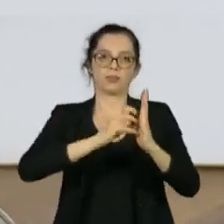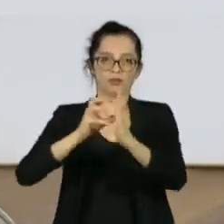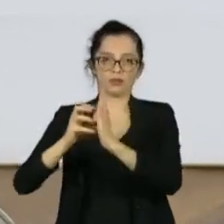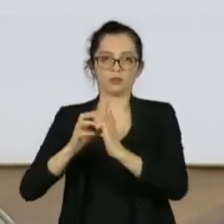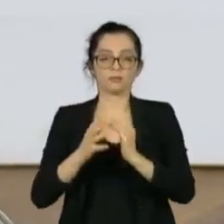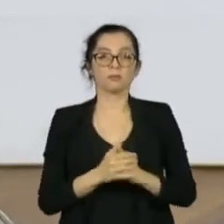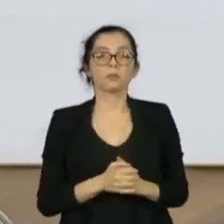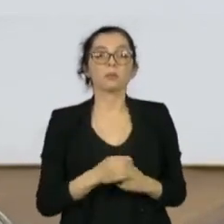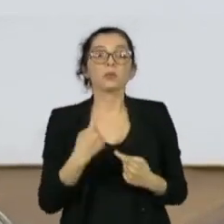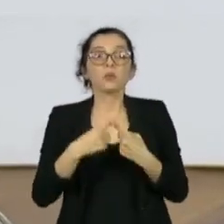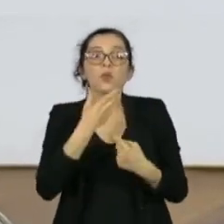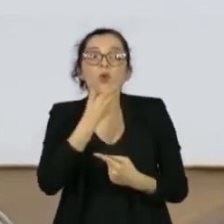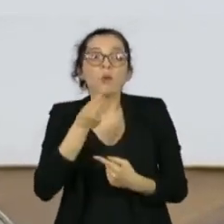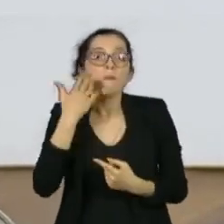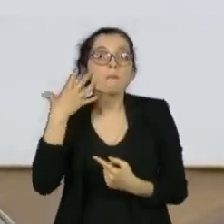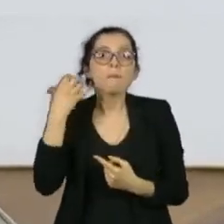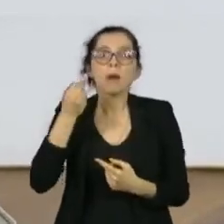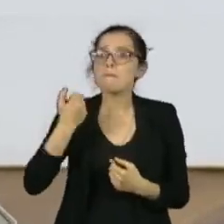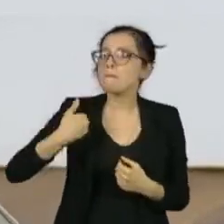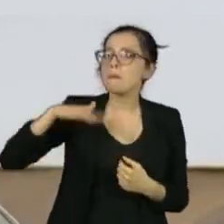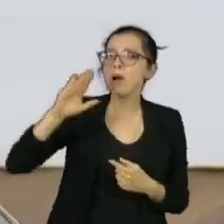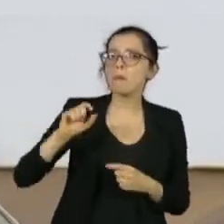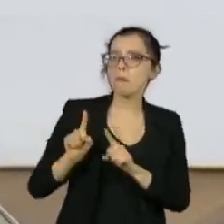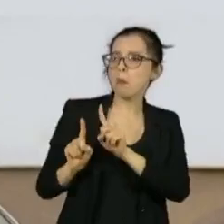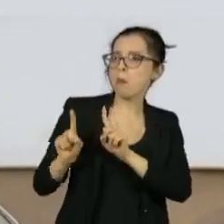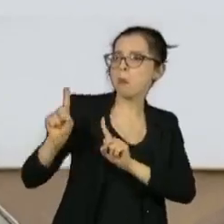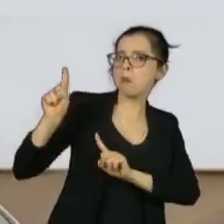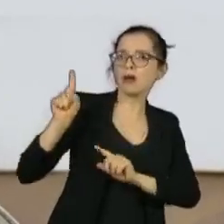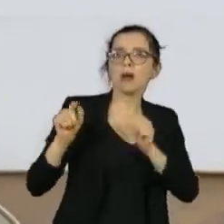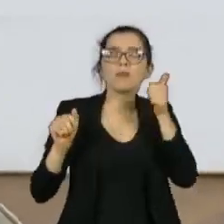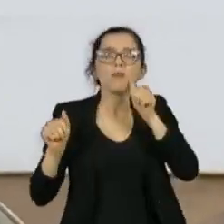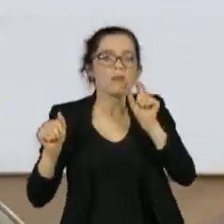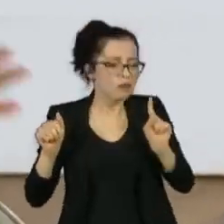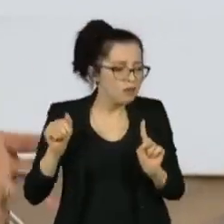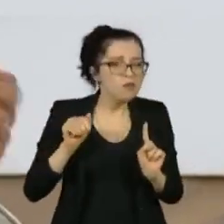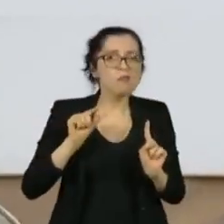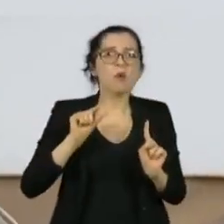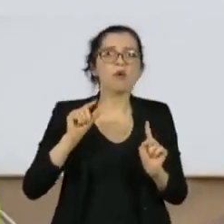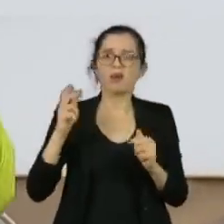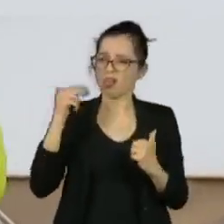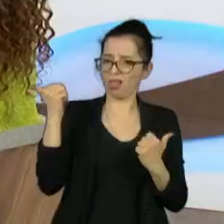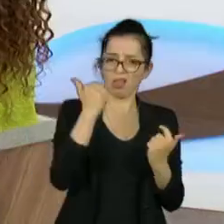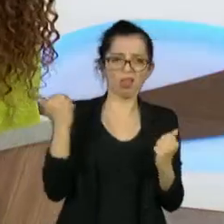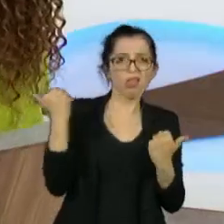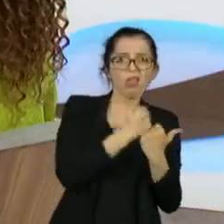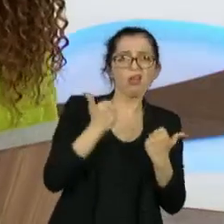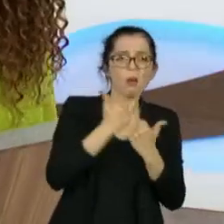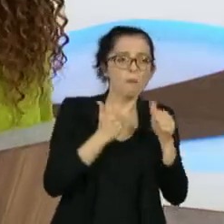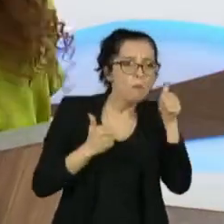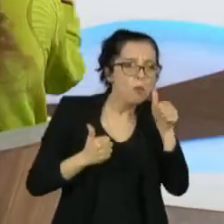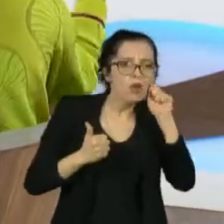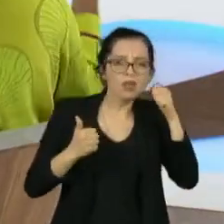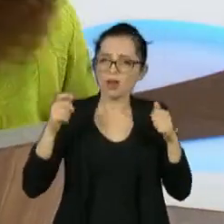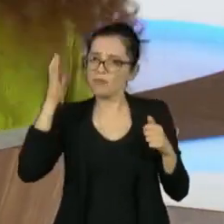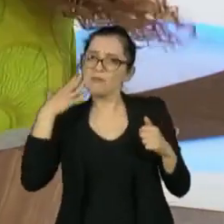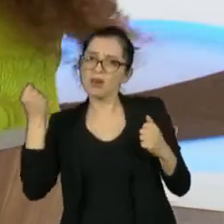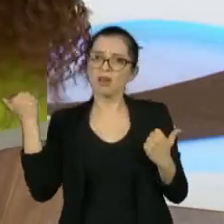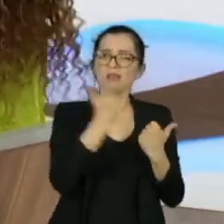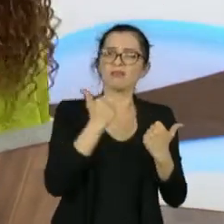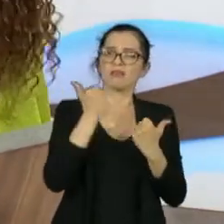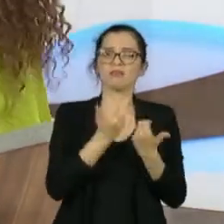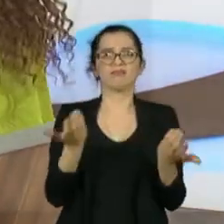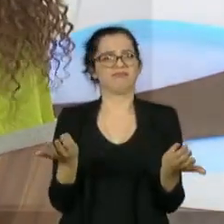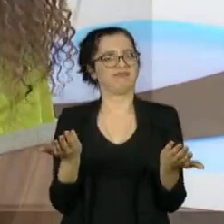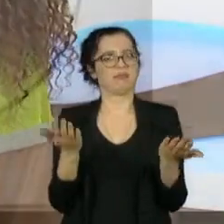ocupem aqueles cargos de protagonistas. Quando a gente tem Instituto Marielle Fram, Coalizão Negra por Direitos, Cufa, Perifa